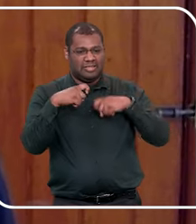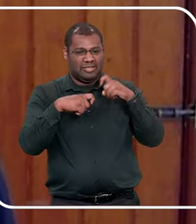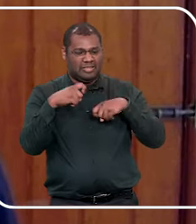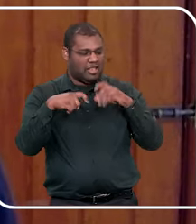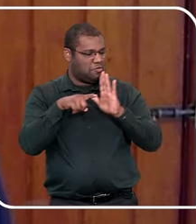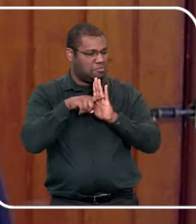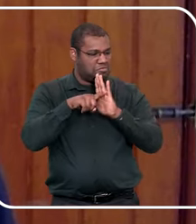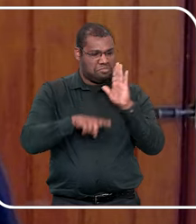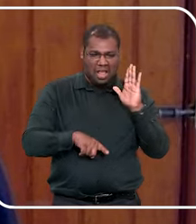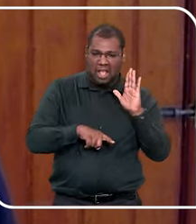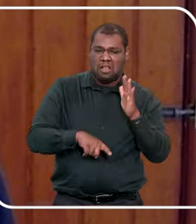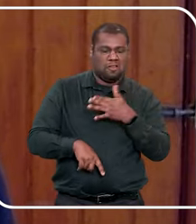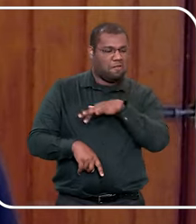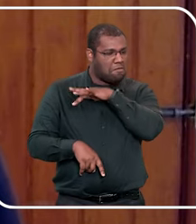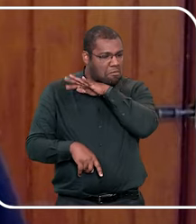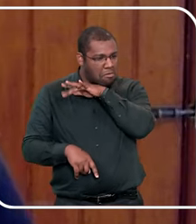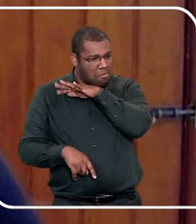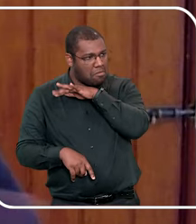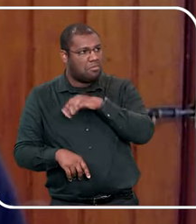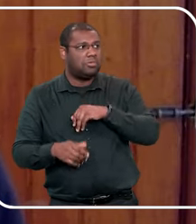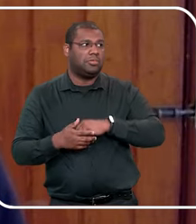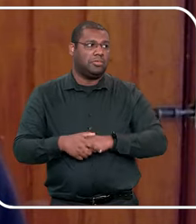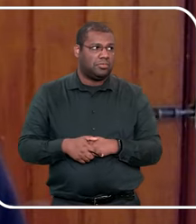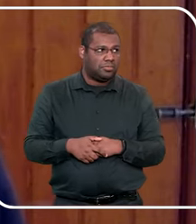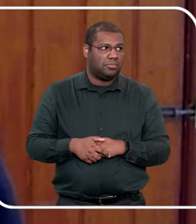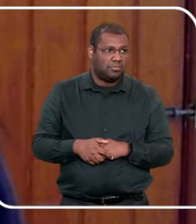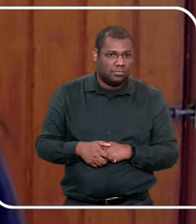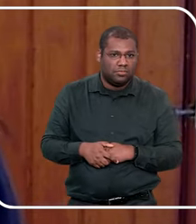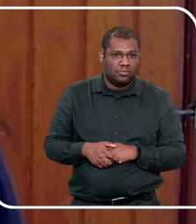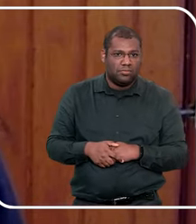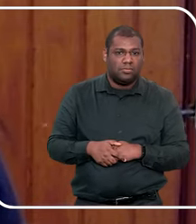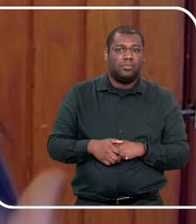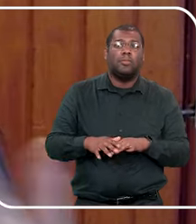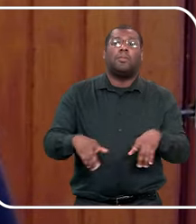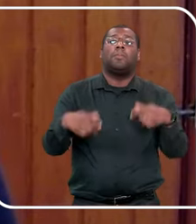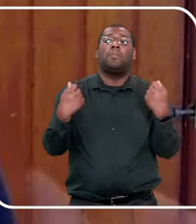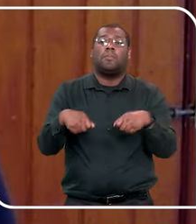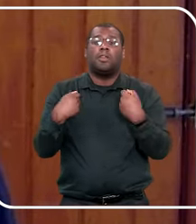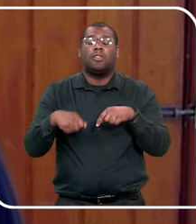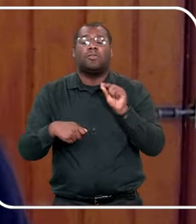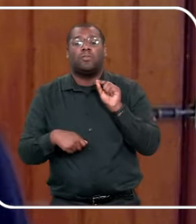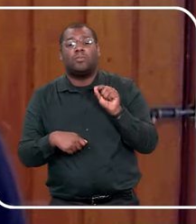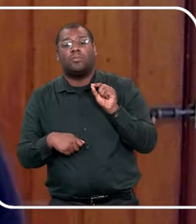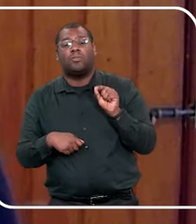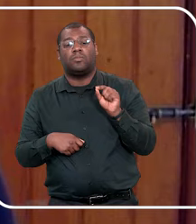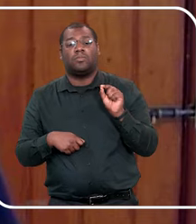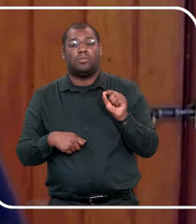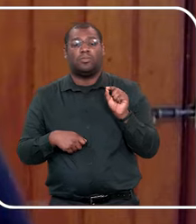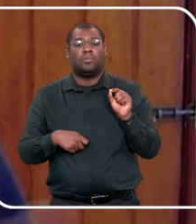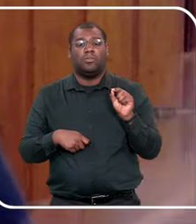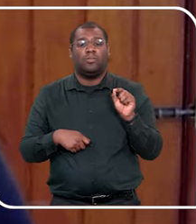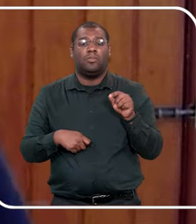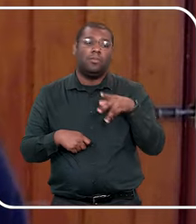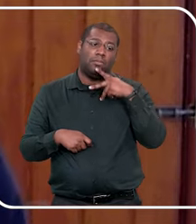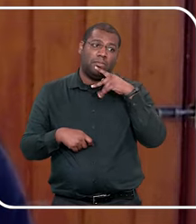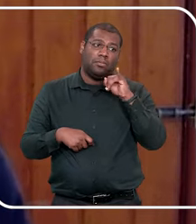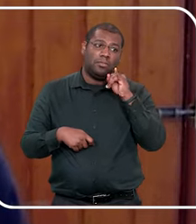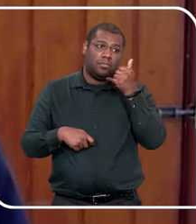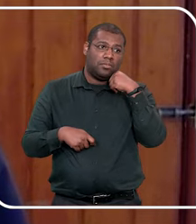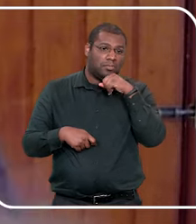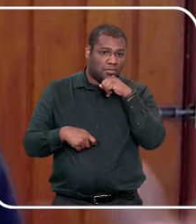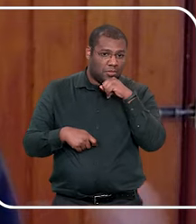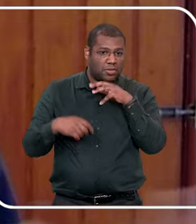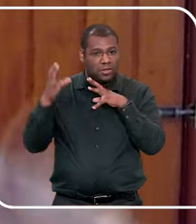tem a cama compartilhada, sou super a favor, mas aí vamos usar a criatividade, vai pro outro quarto, vai pro outro